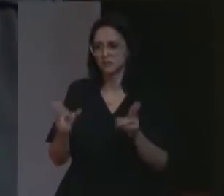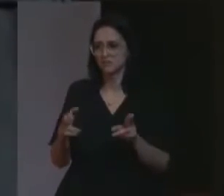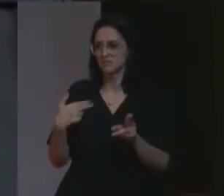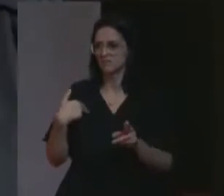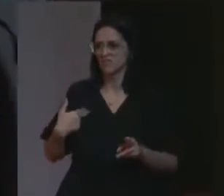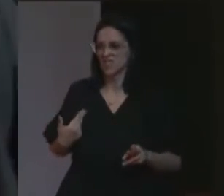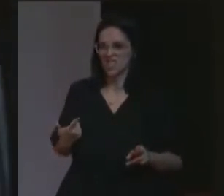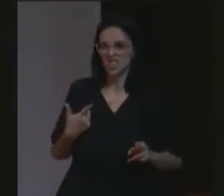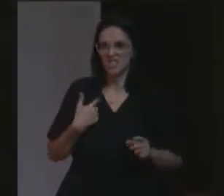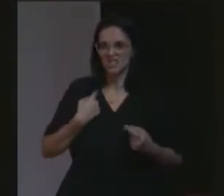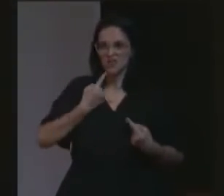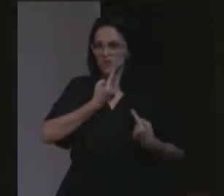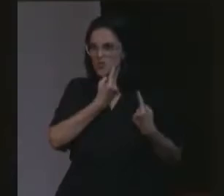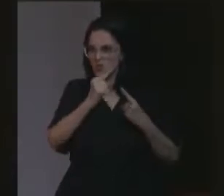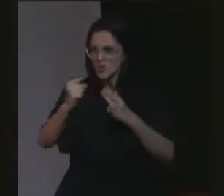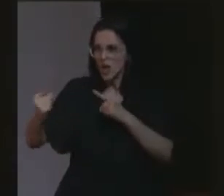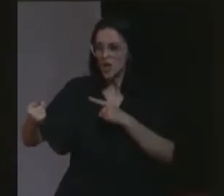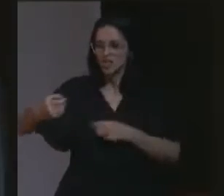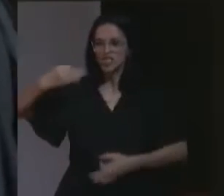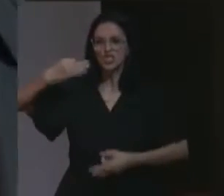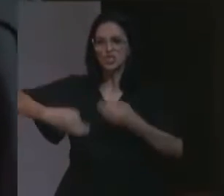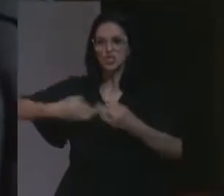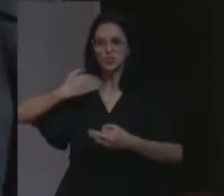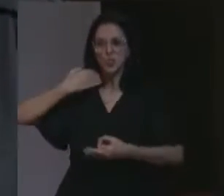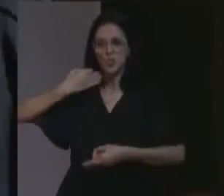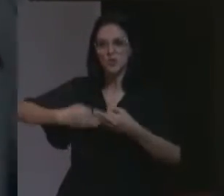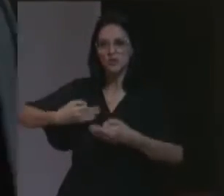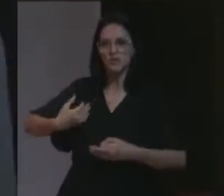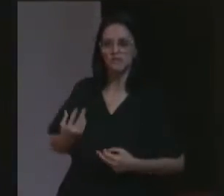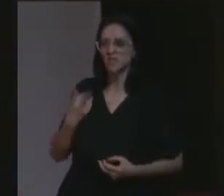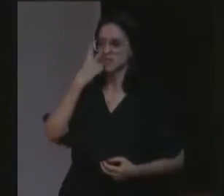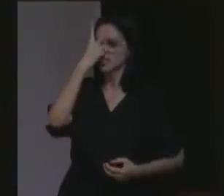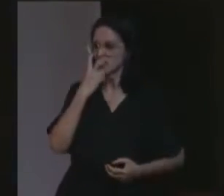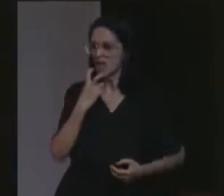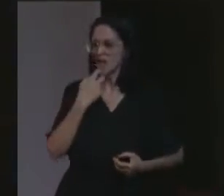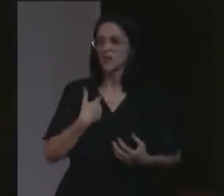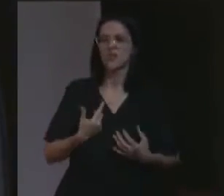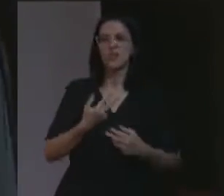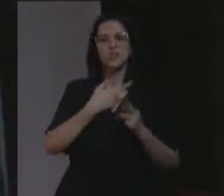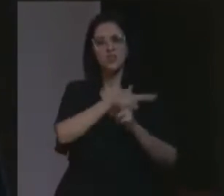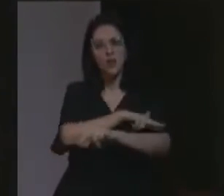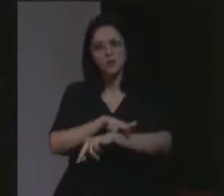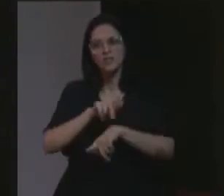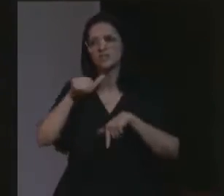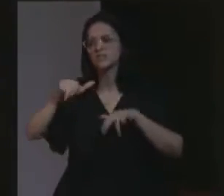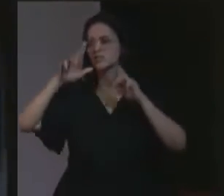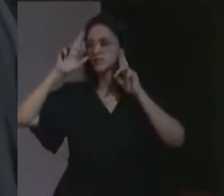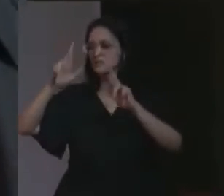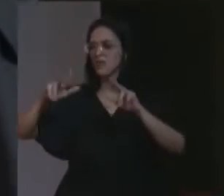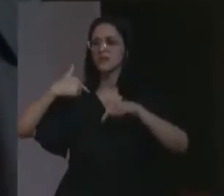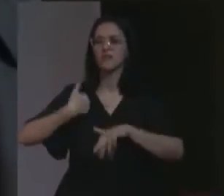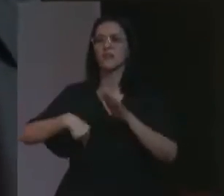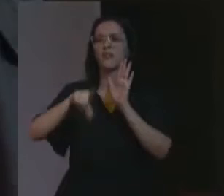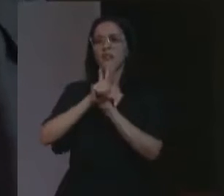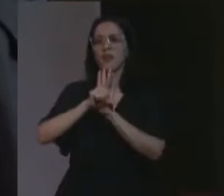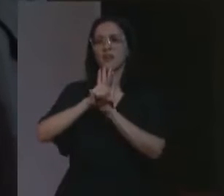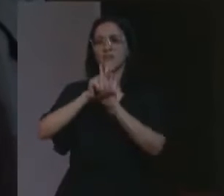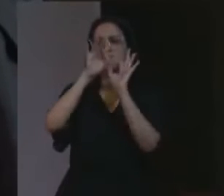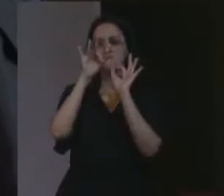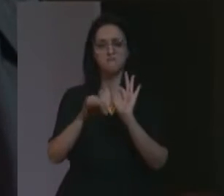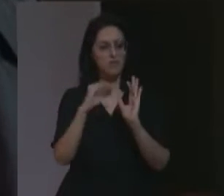sanguinário, não como um juiz cego, não como um juiz que não respeita a lei, que não respeita a legalidade.